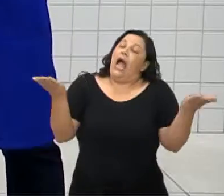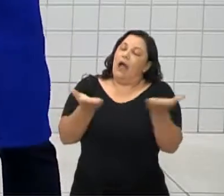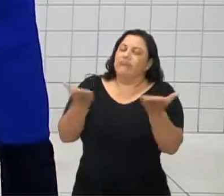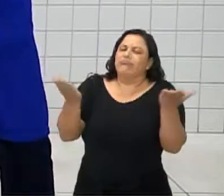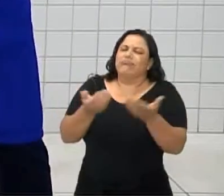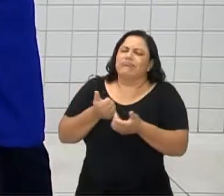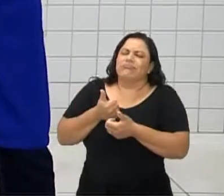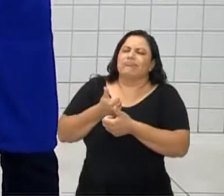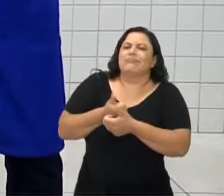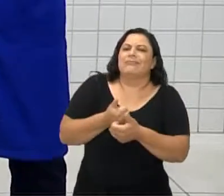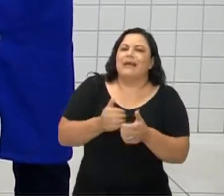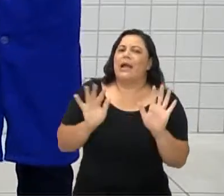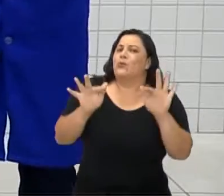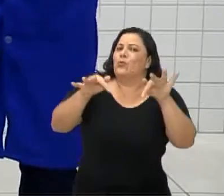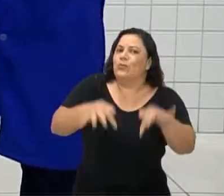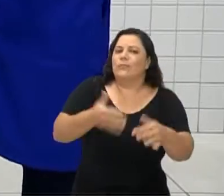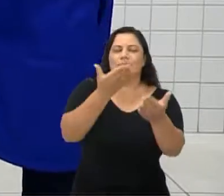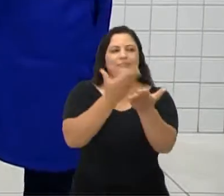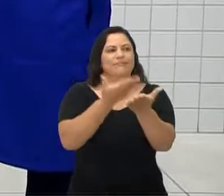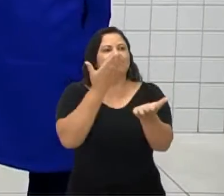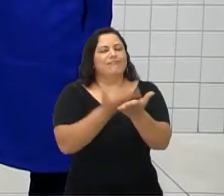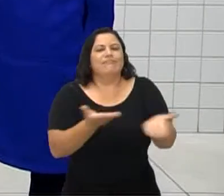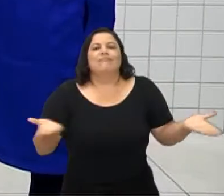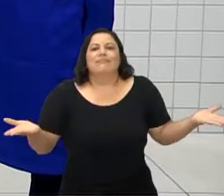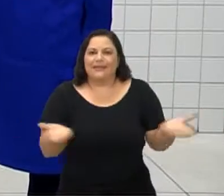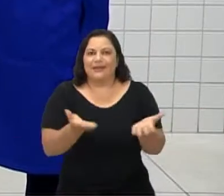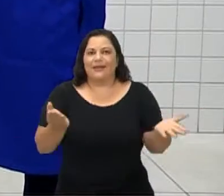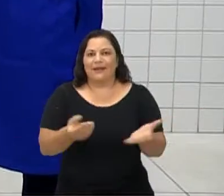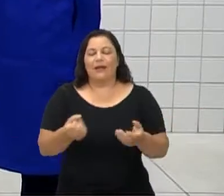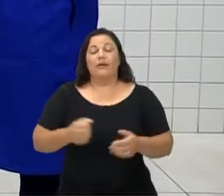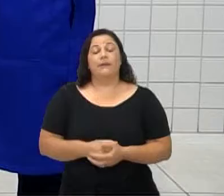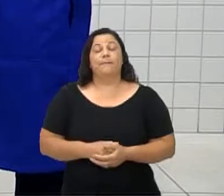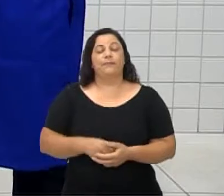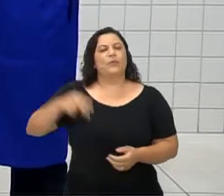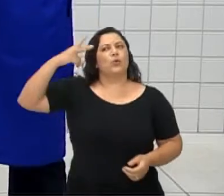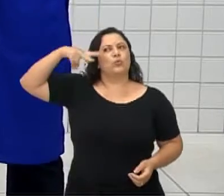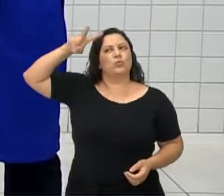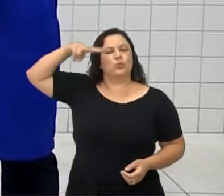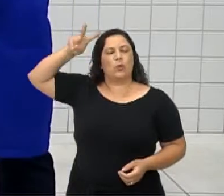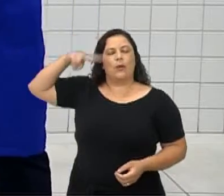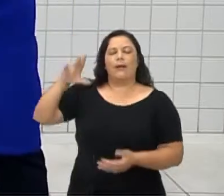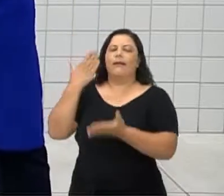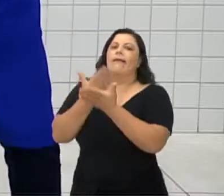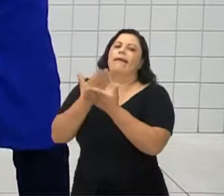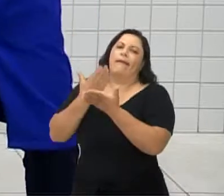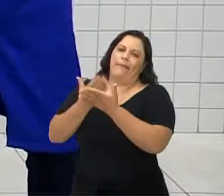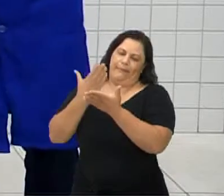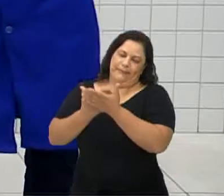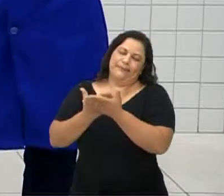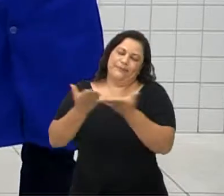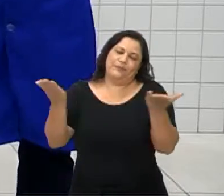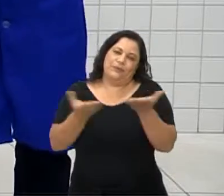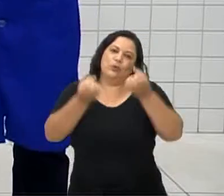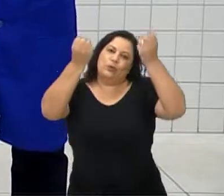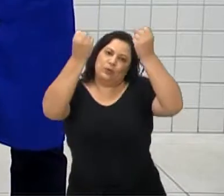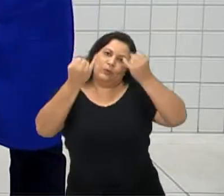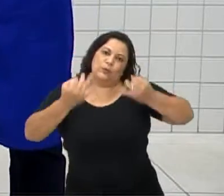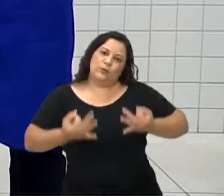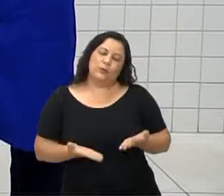pertinho do fim da nossa aula, tá? Então a gente vai só revisar um pouquinho o que a gente falou